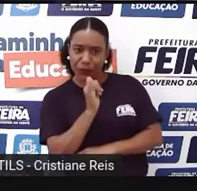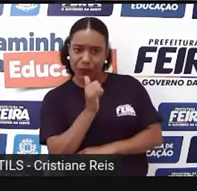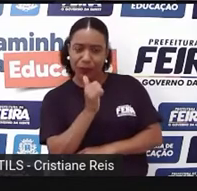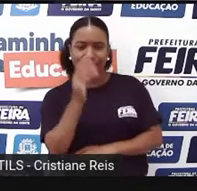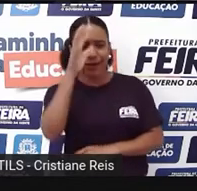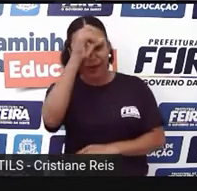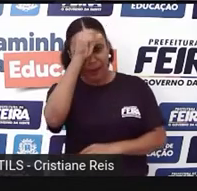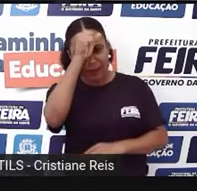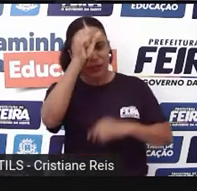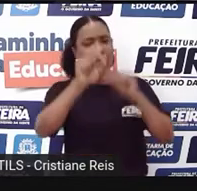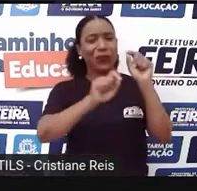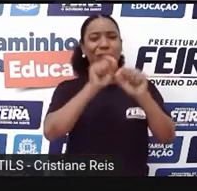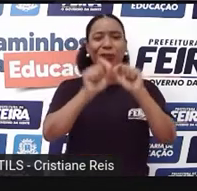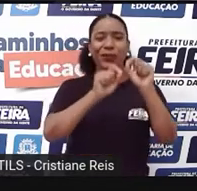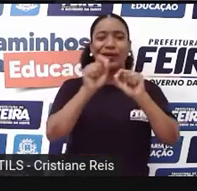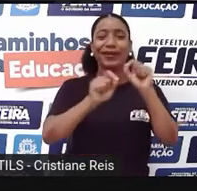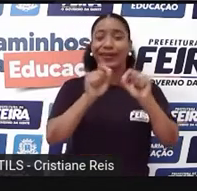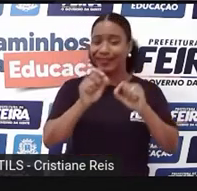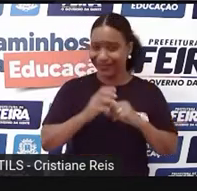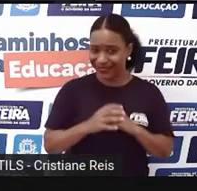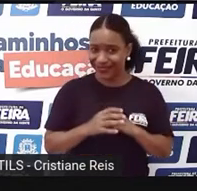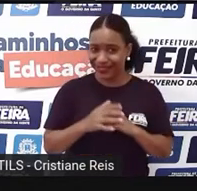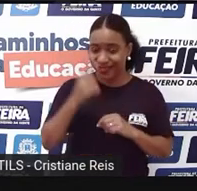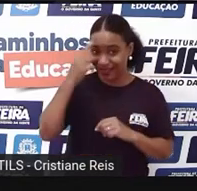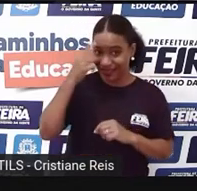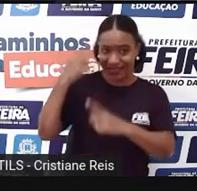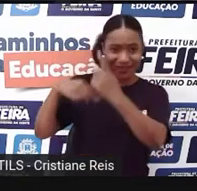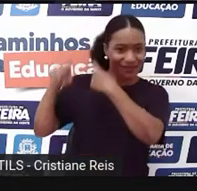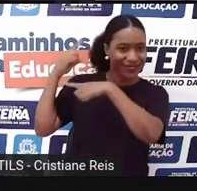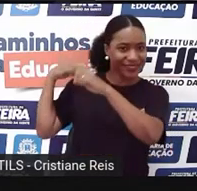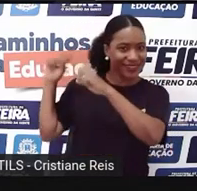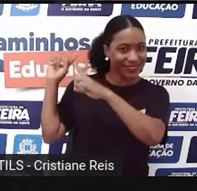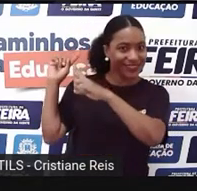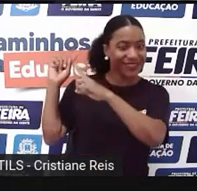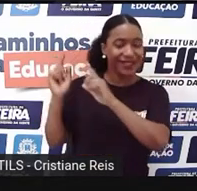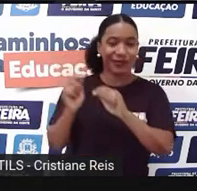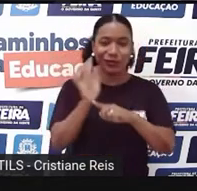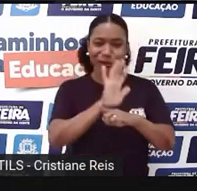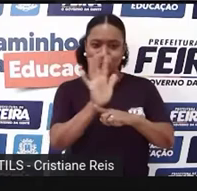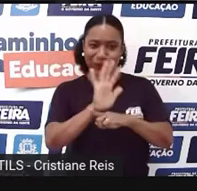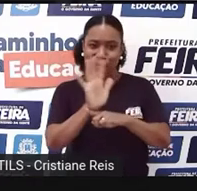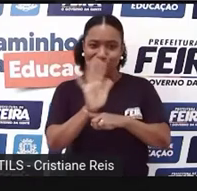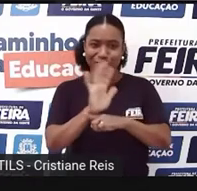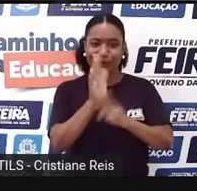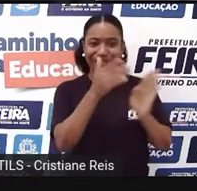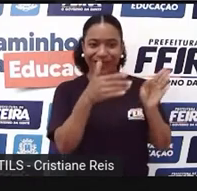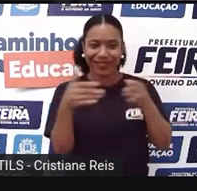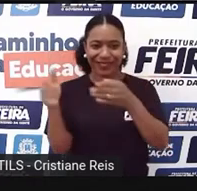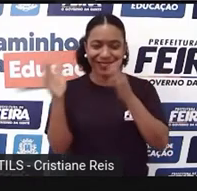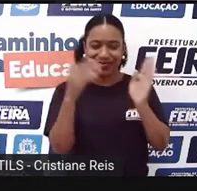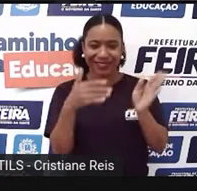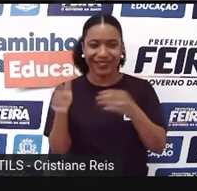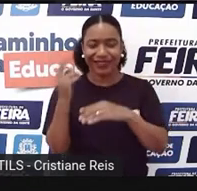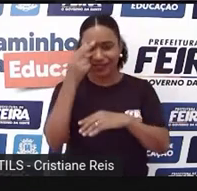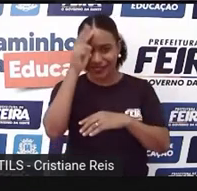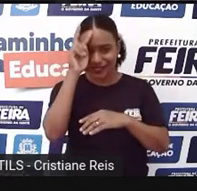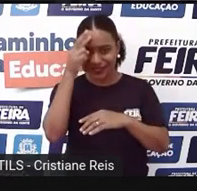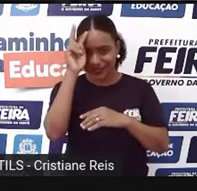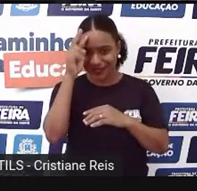aula passada? Que nós assistimos a um vídeo que contava a história desse casal,